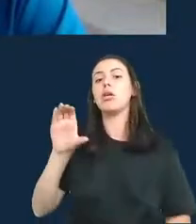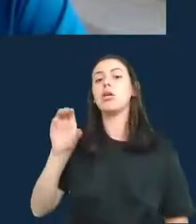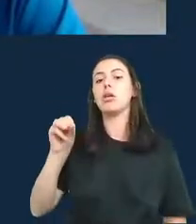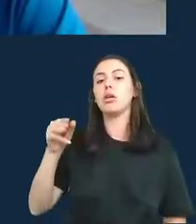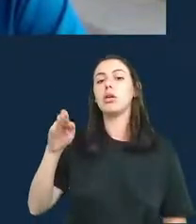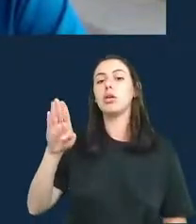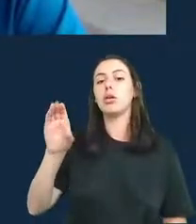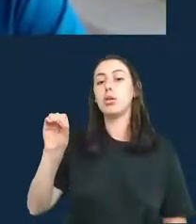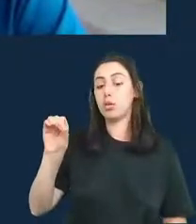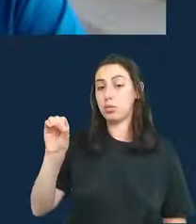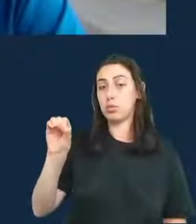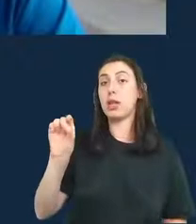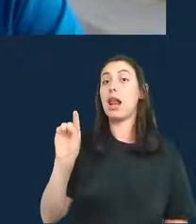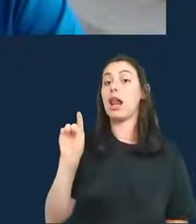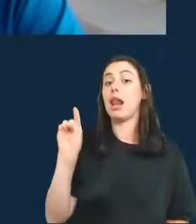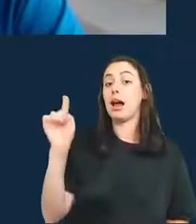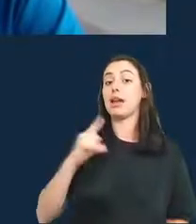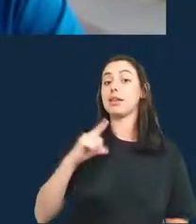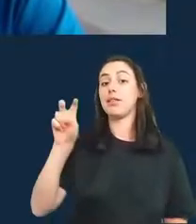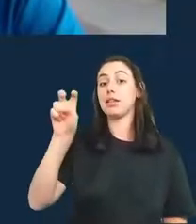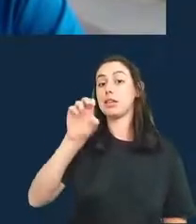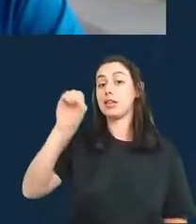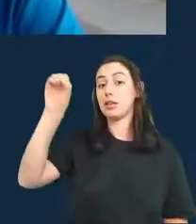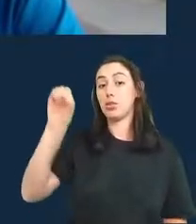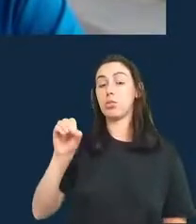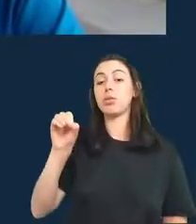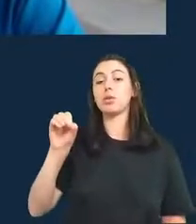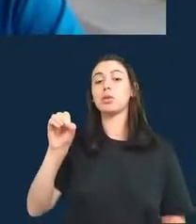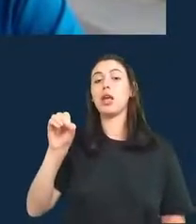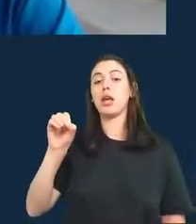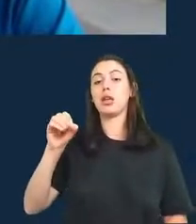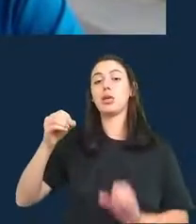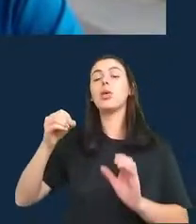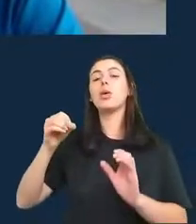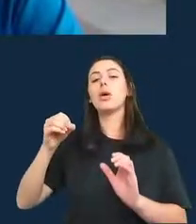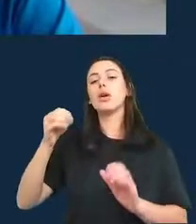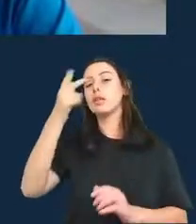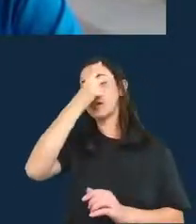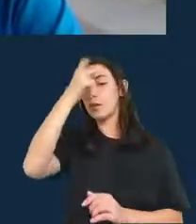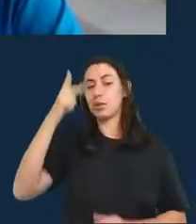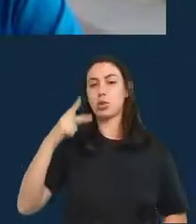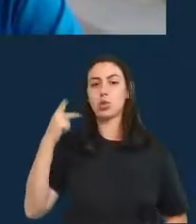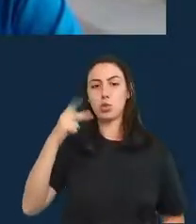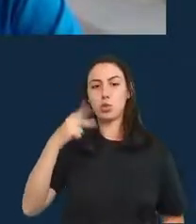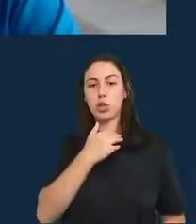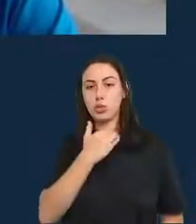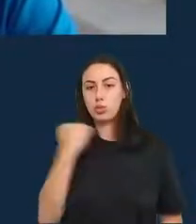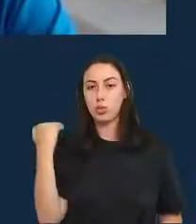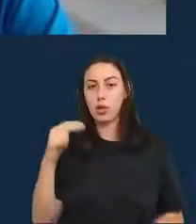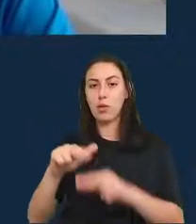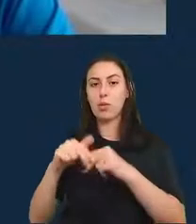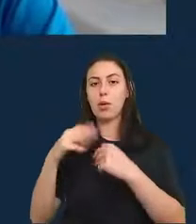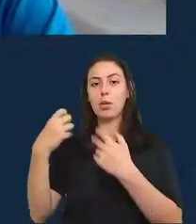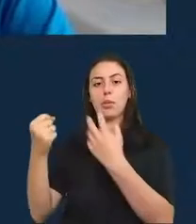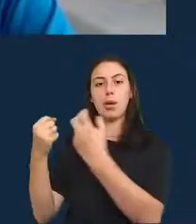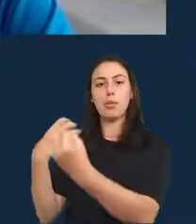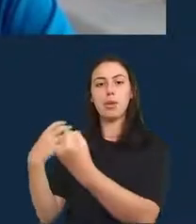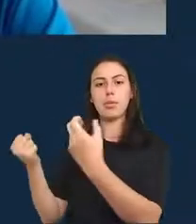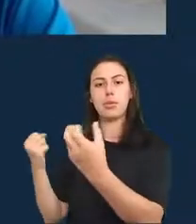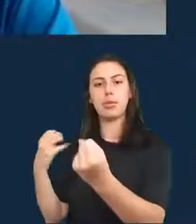Parlamento morreu de Covid e a população como um todo 0,001% e o que o Johns Hopkins faz é contar